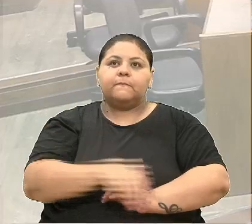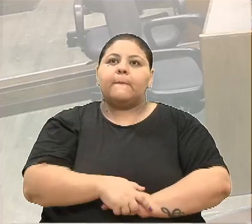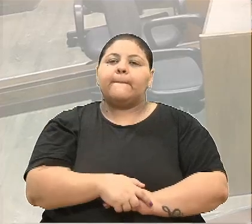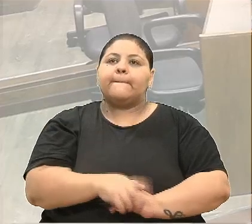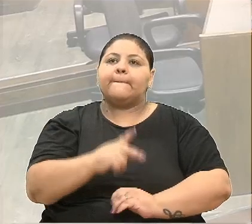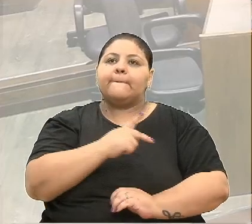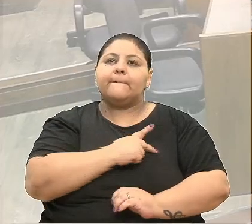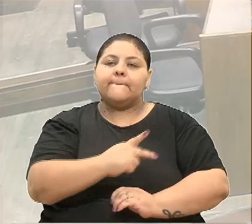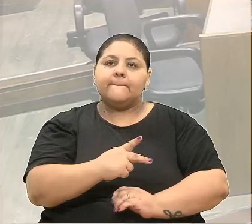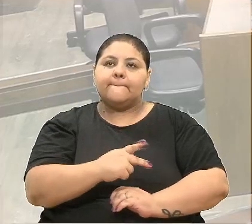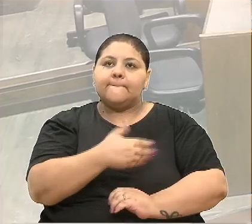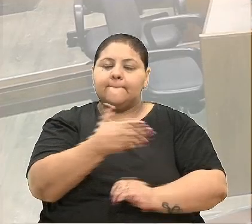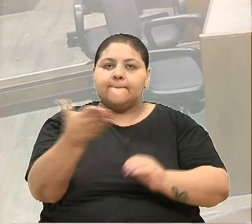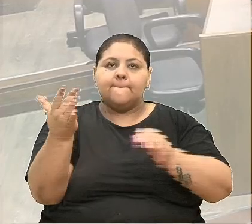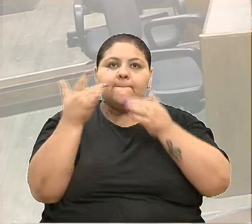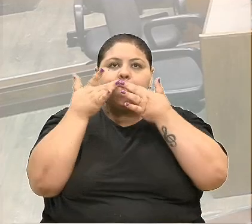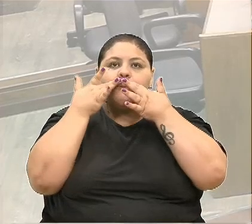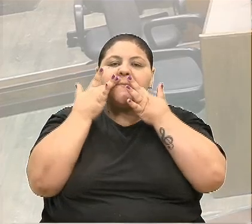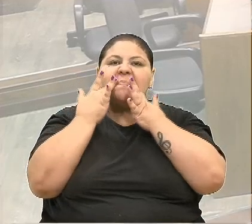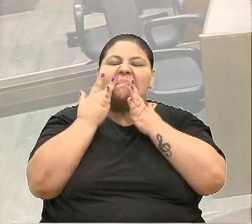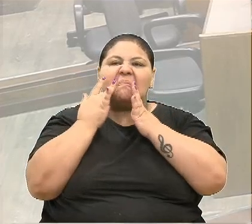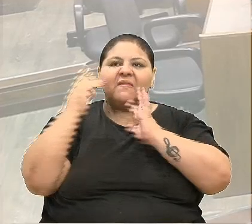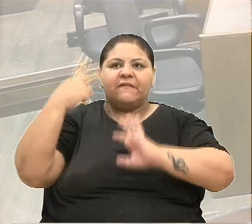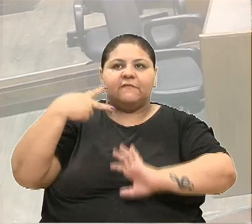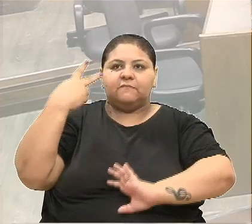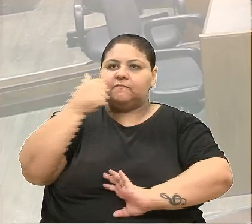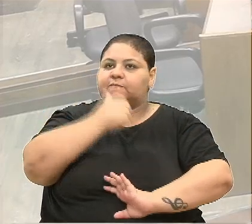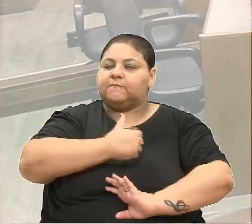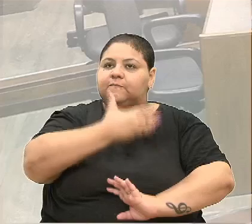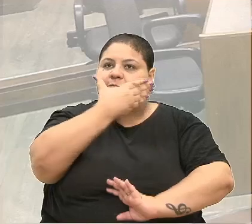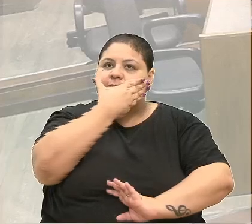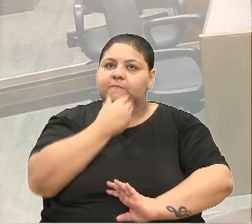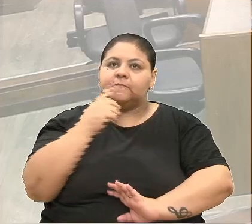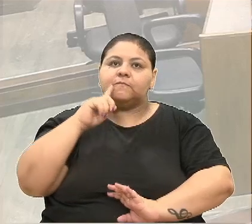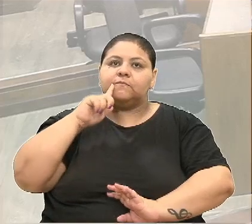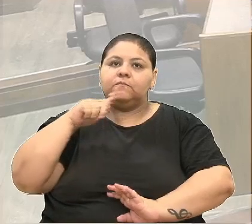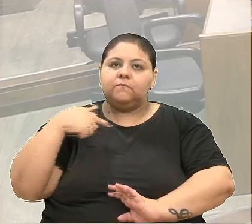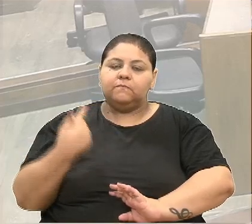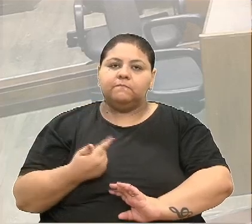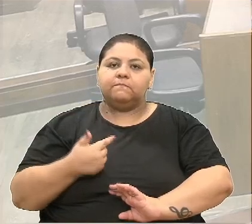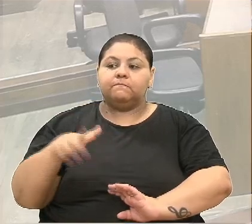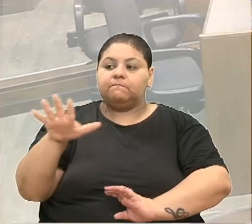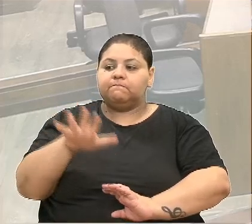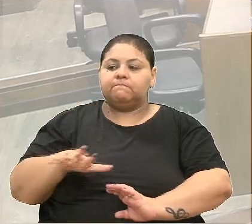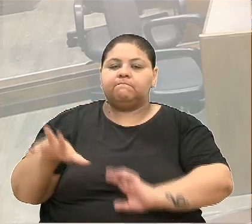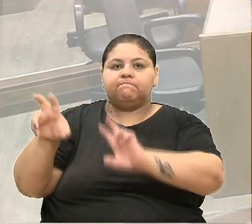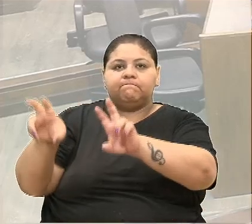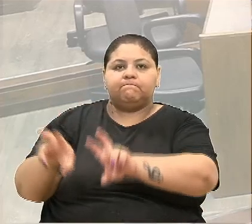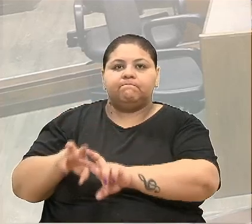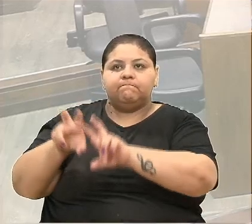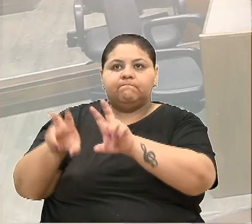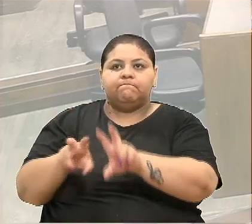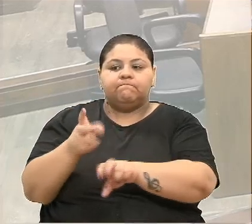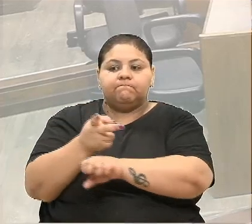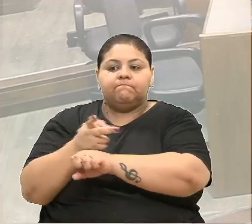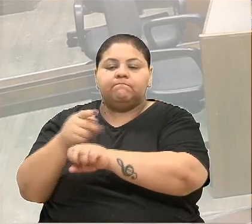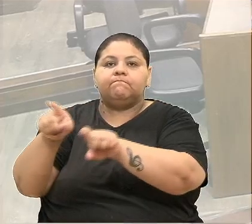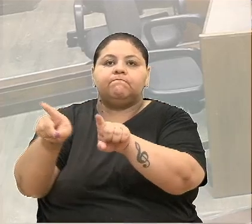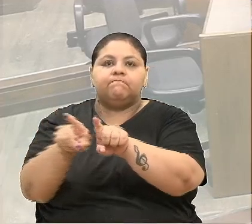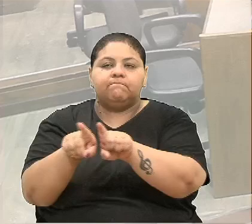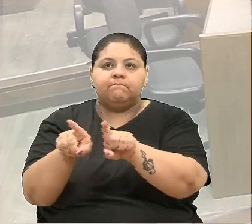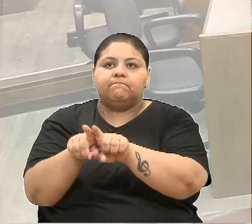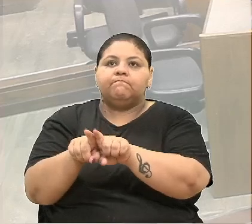Presidente, colegas vereadores, colega Gladys da Agricultura, procurei também se